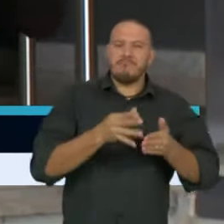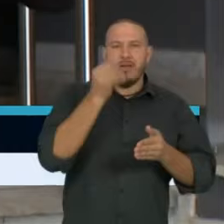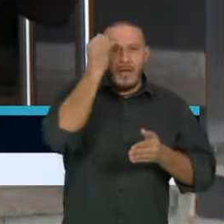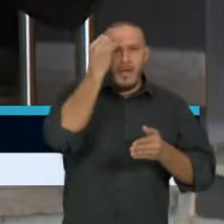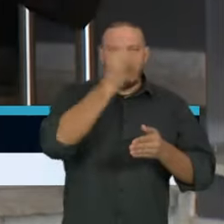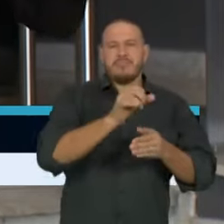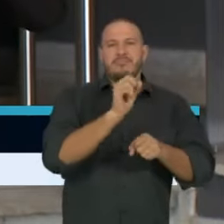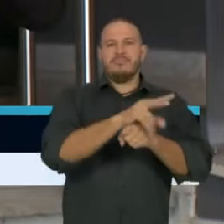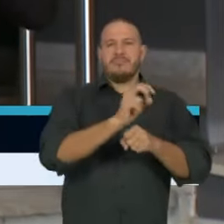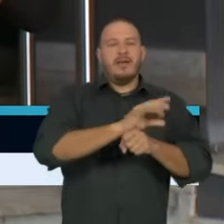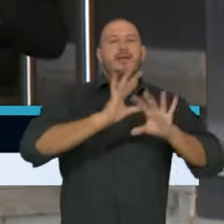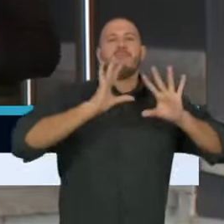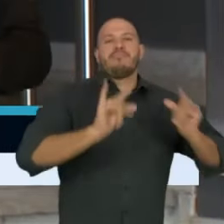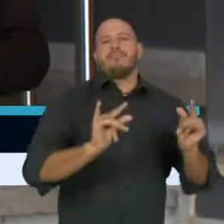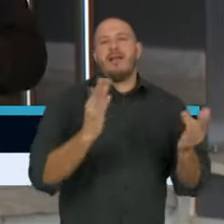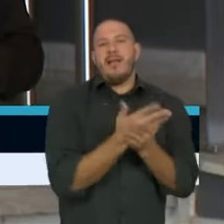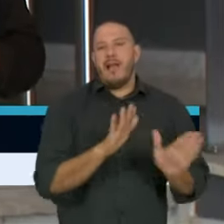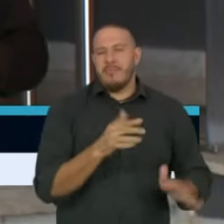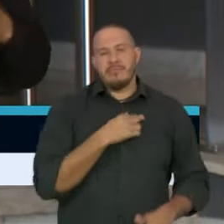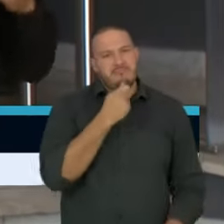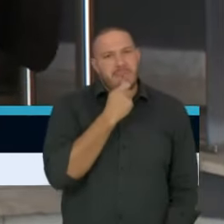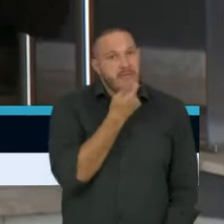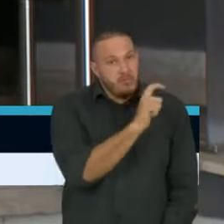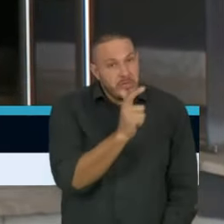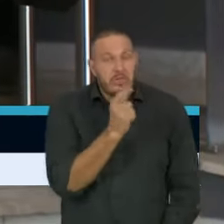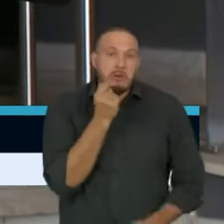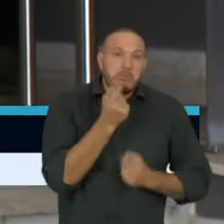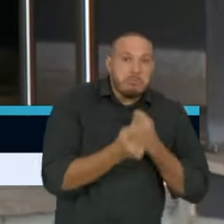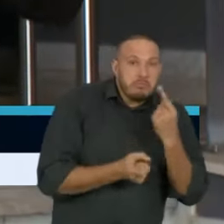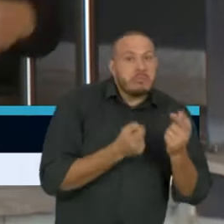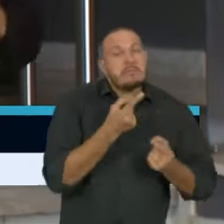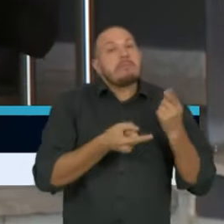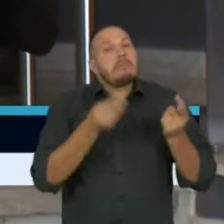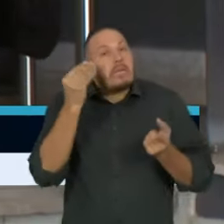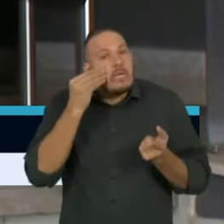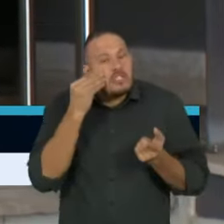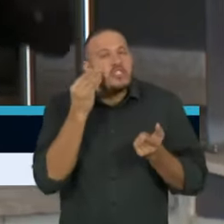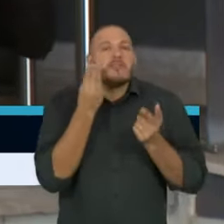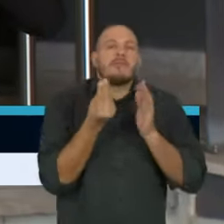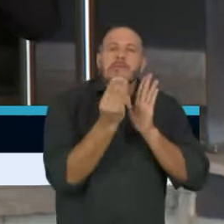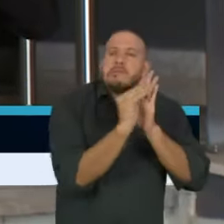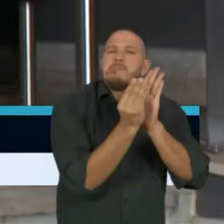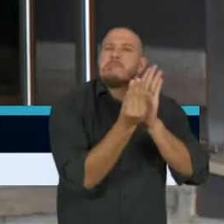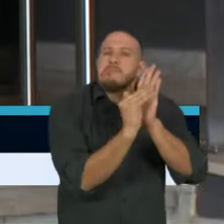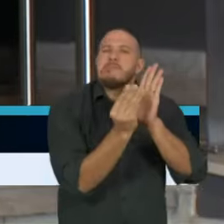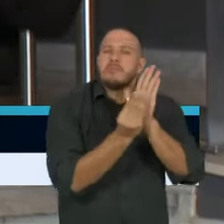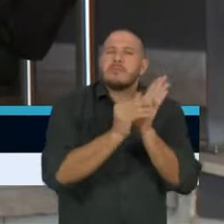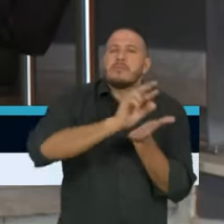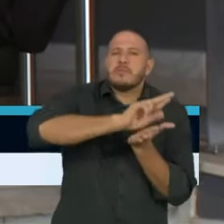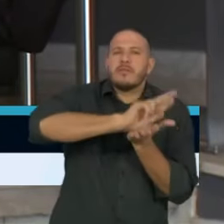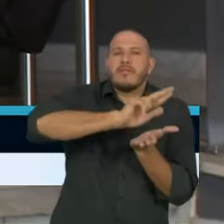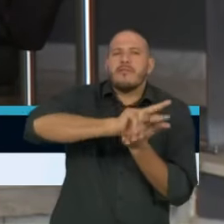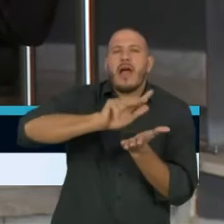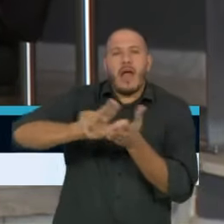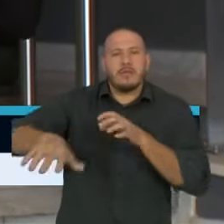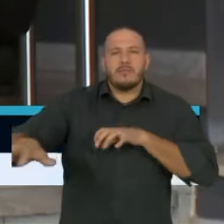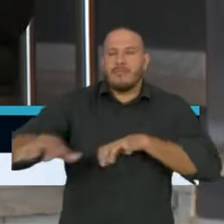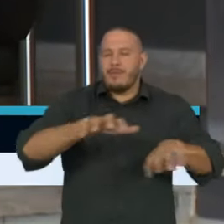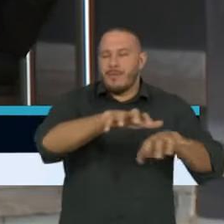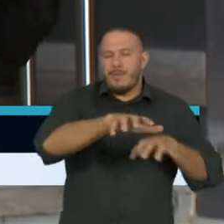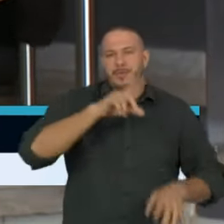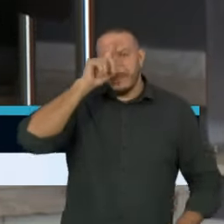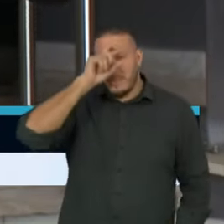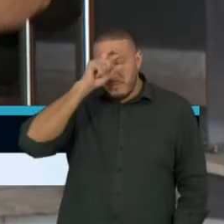comprovado para uso, a despeito de algumas tentativas que estão sendo postas e tentadas nos diversos hospitais.